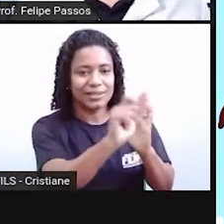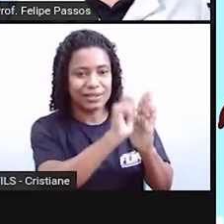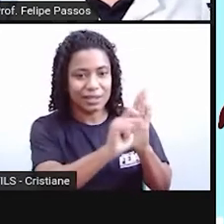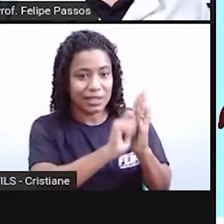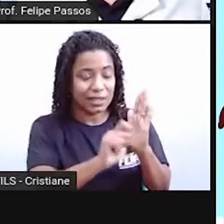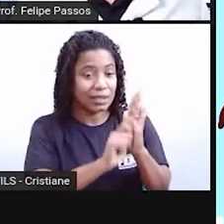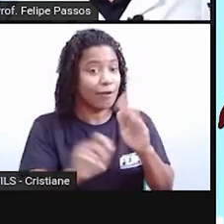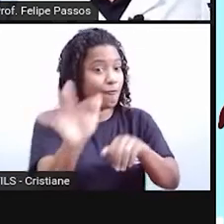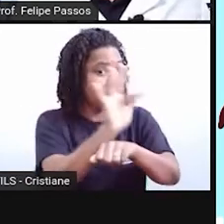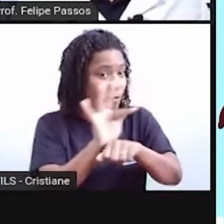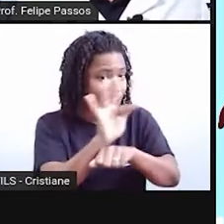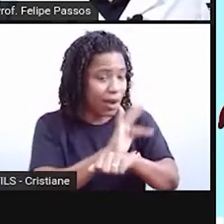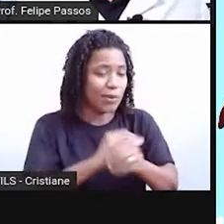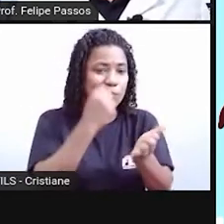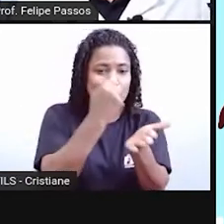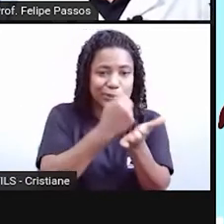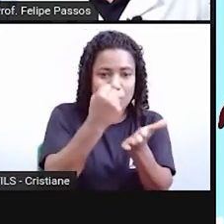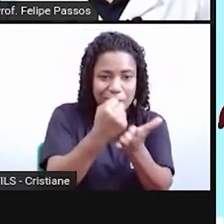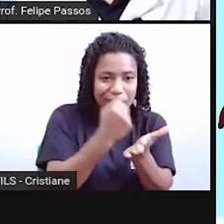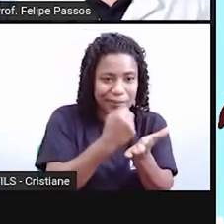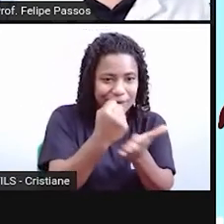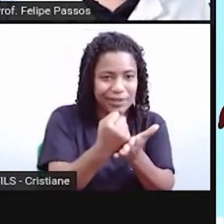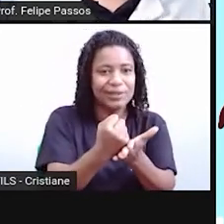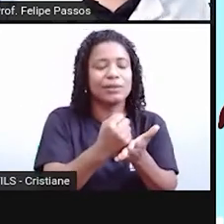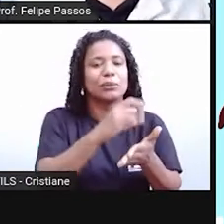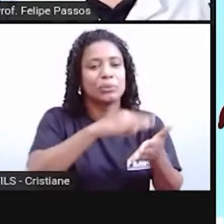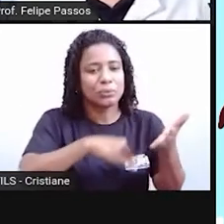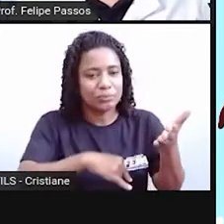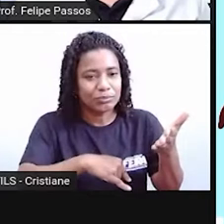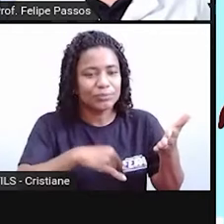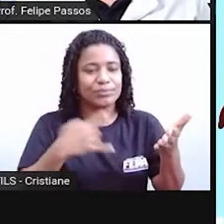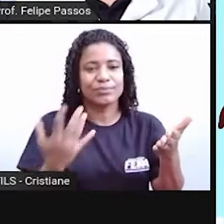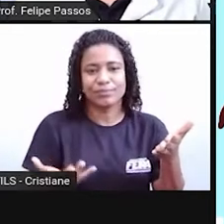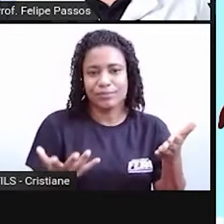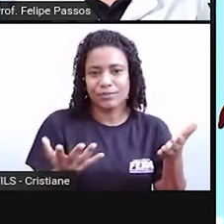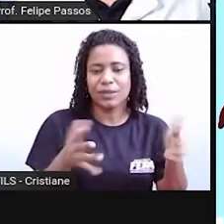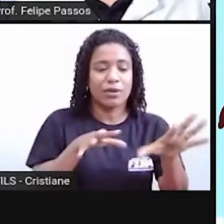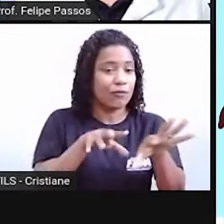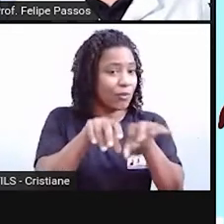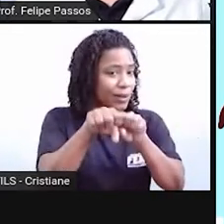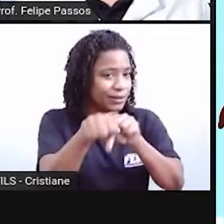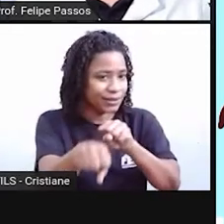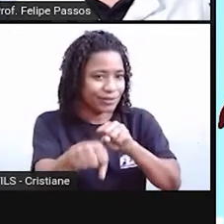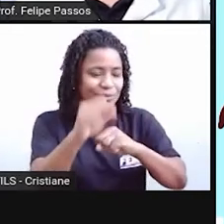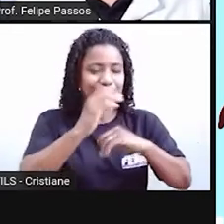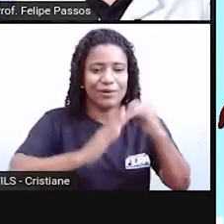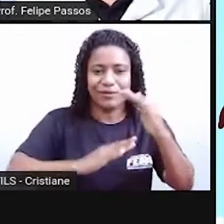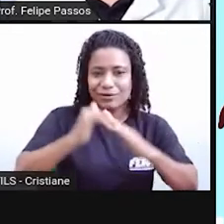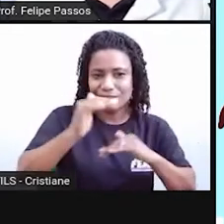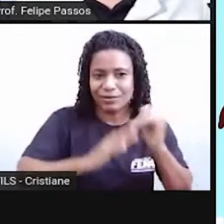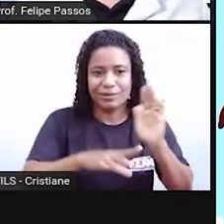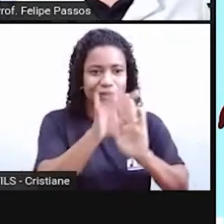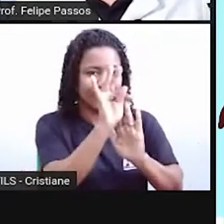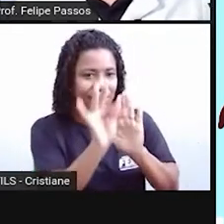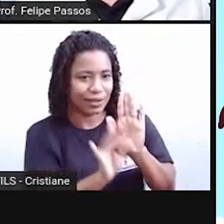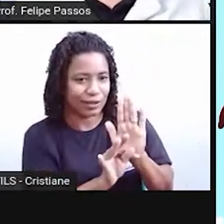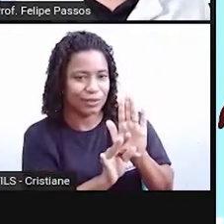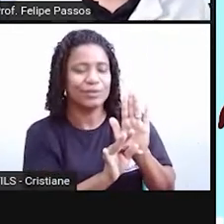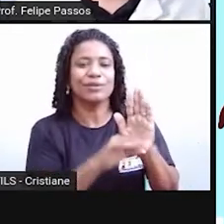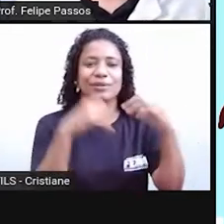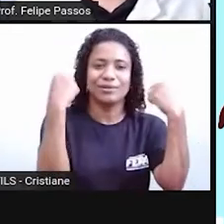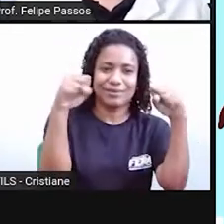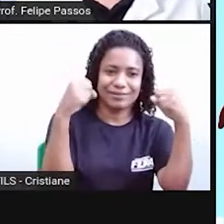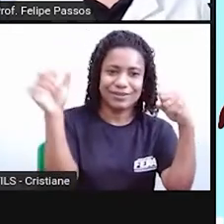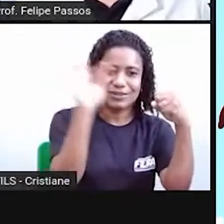documentos, na formação de um profissional, ou seja, nos textos acadêmicos, nos